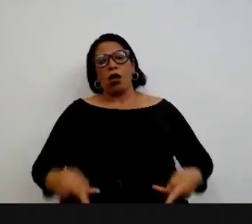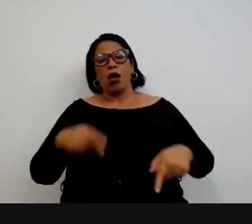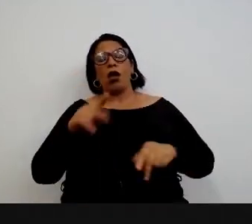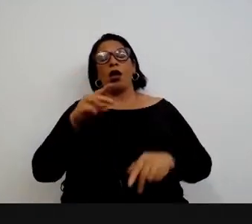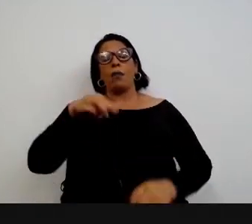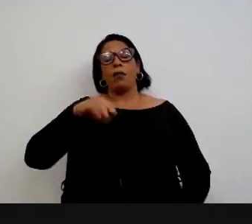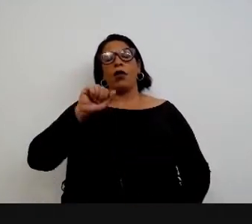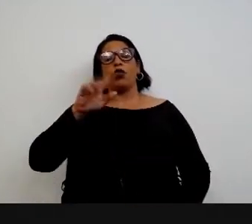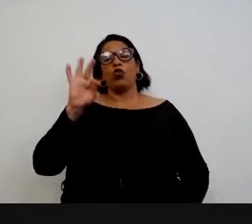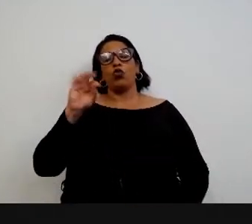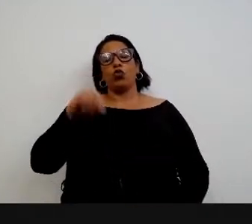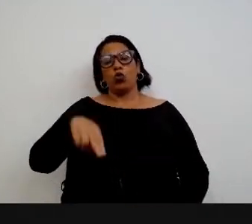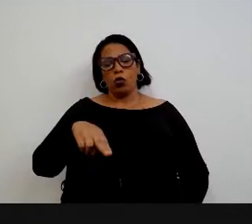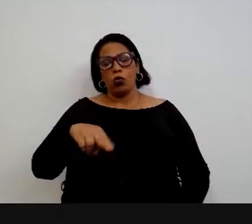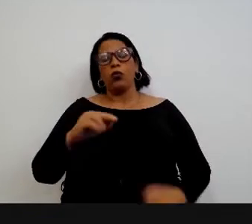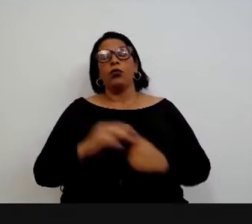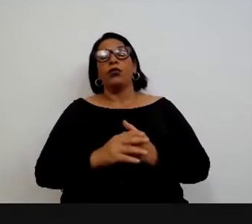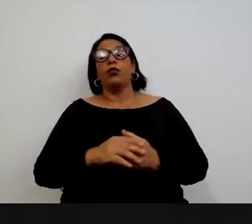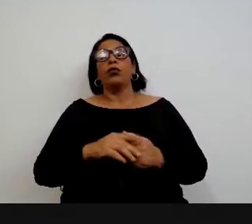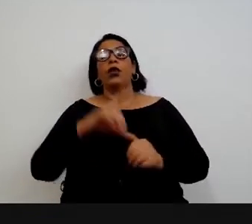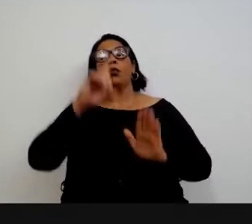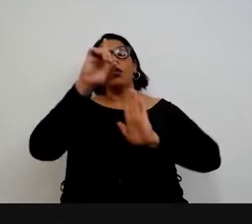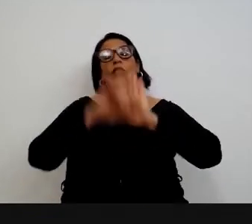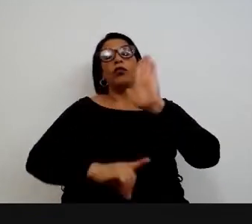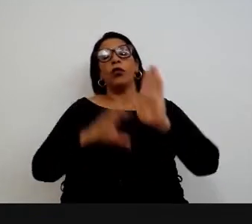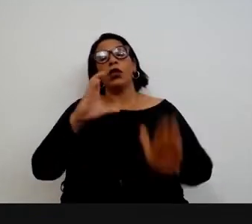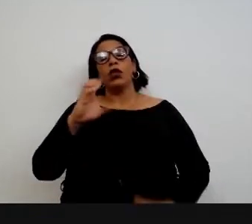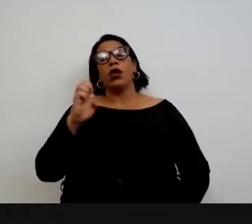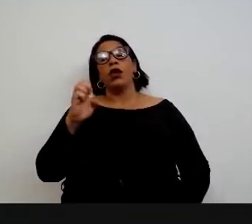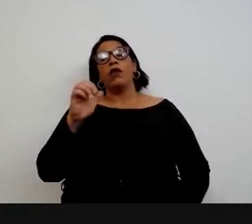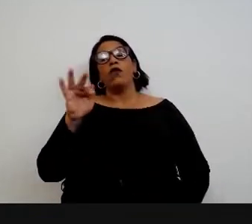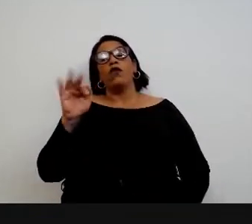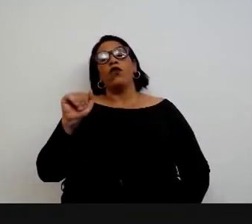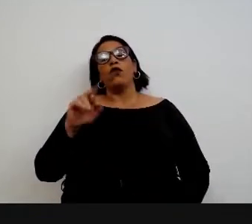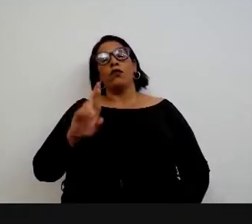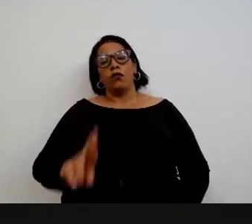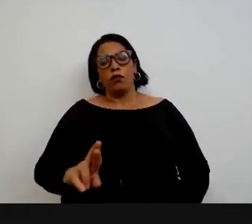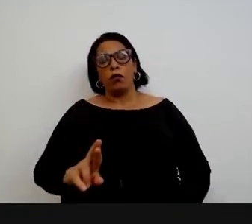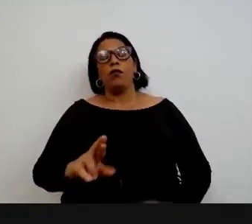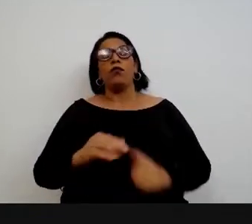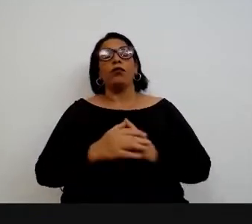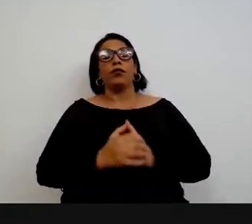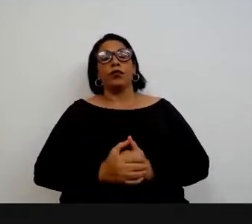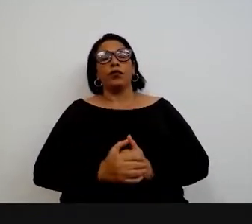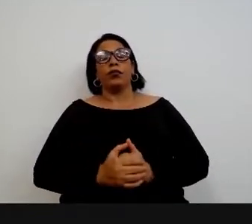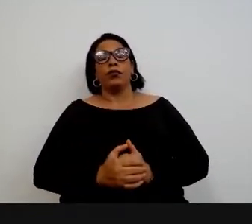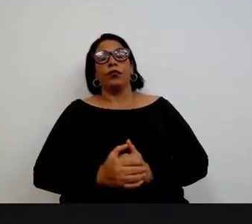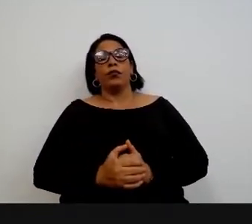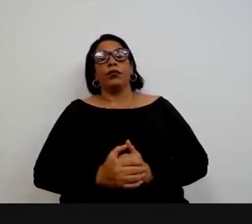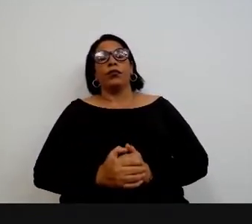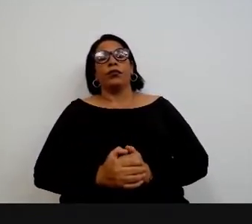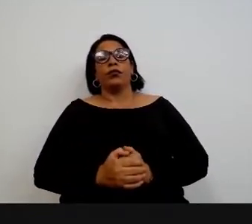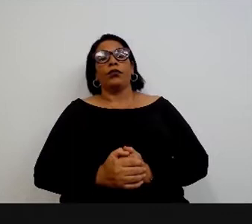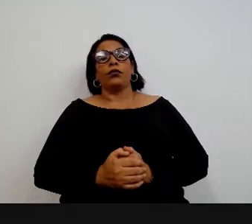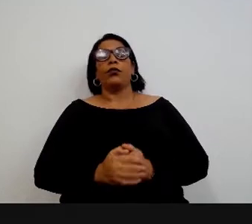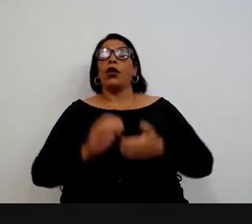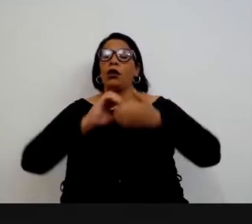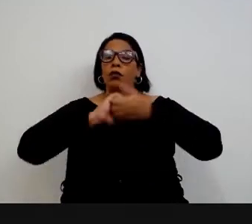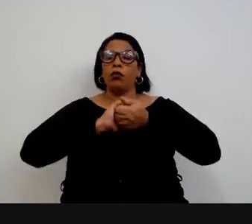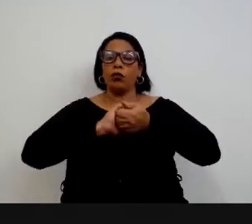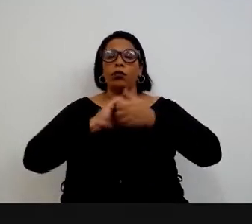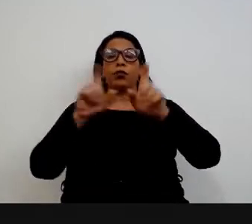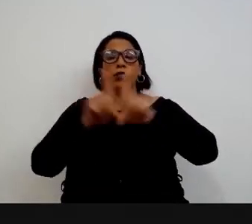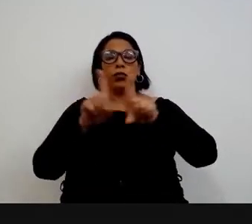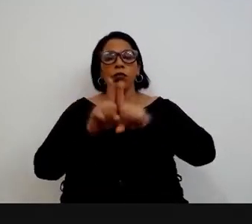Pereira da Silva Filho, e ao Diretor do Cefó, Nelson Gomes dos Santos Filho. Saúdo